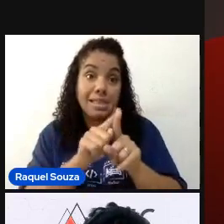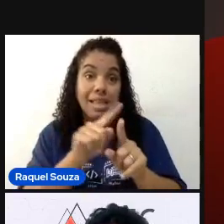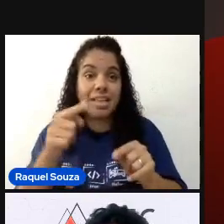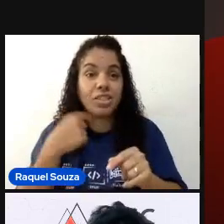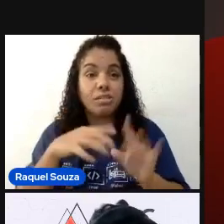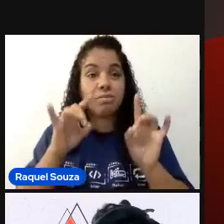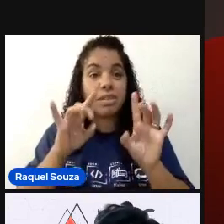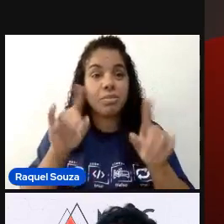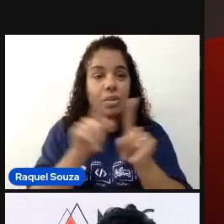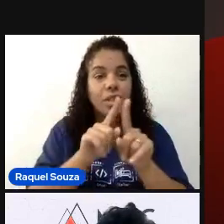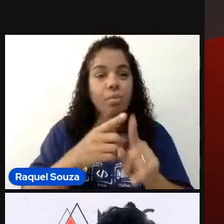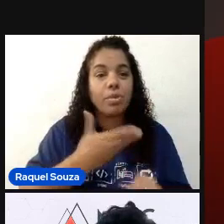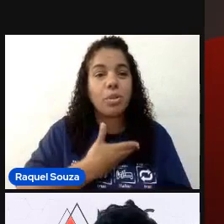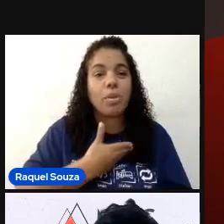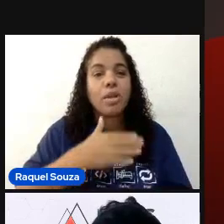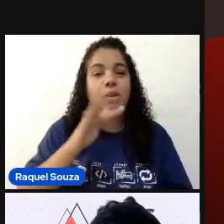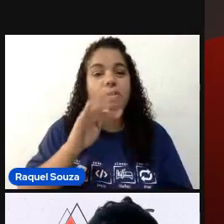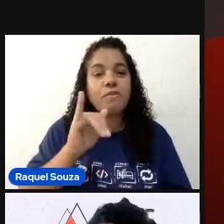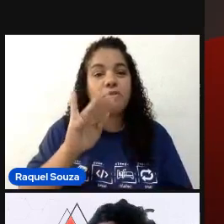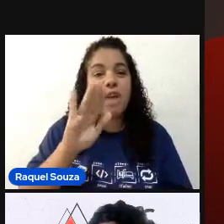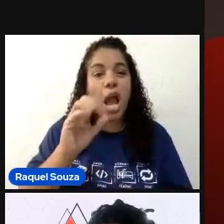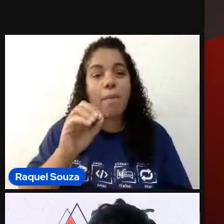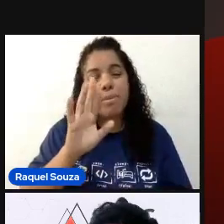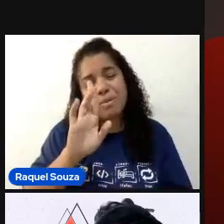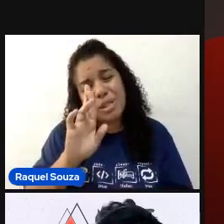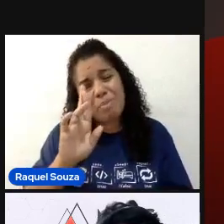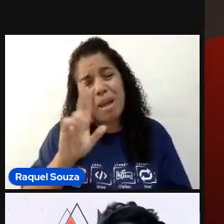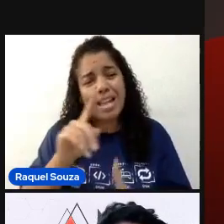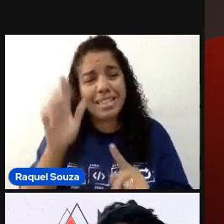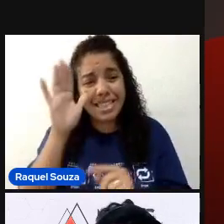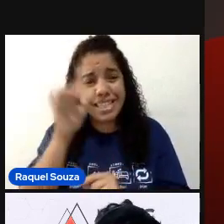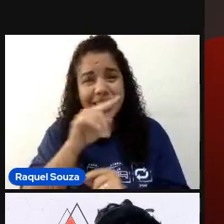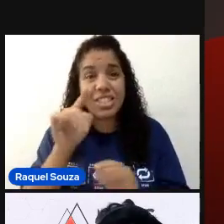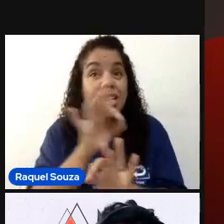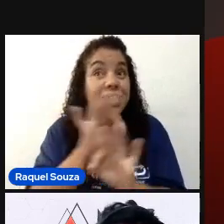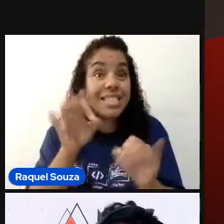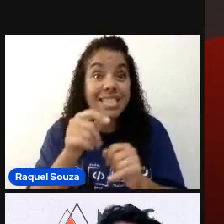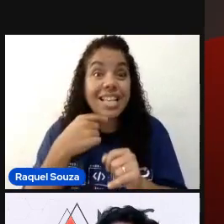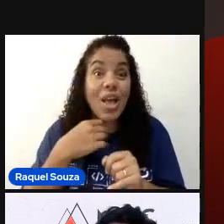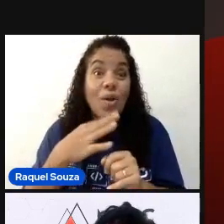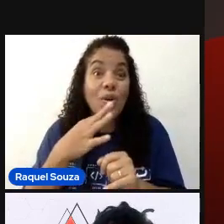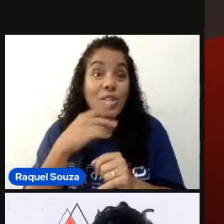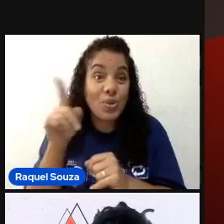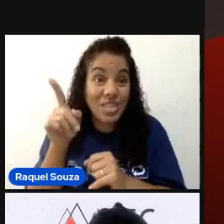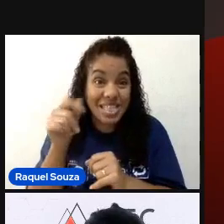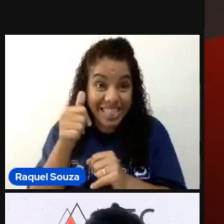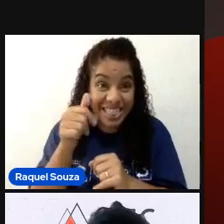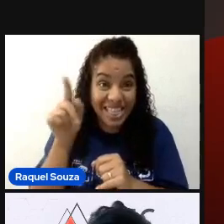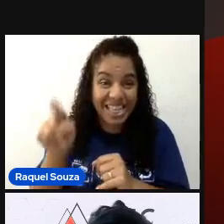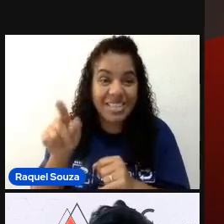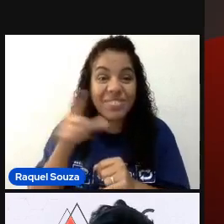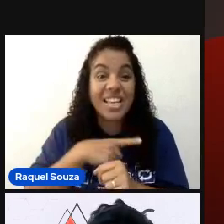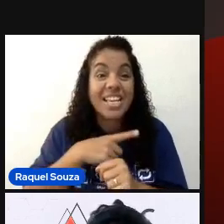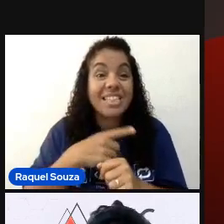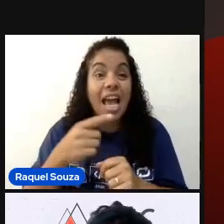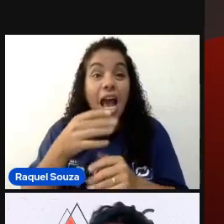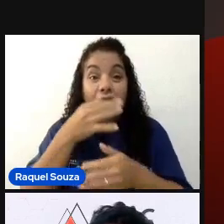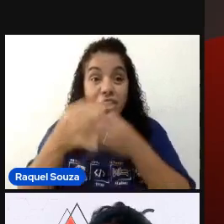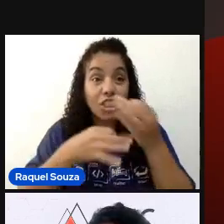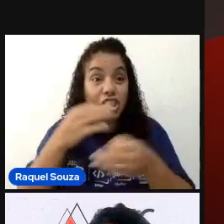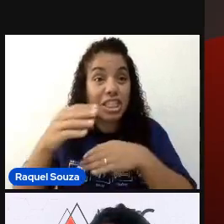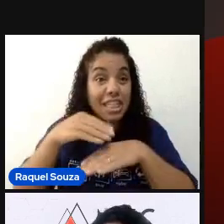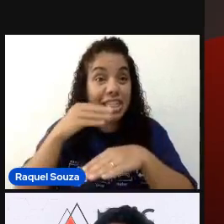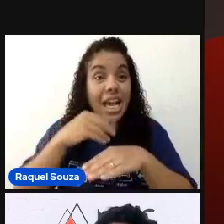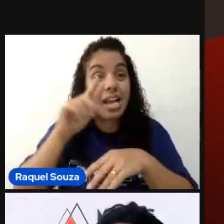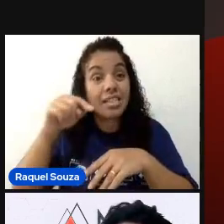Especialmente o meu amigo Fábio. Espero que ele esteja assistindo aí. O cara é sensacional. Quando eu conheci ele, ele estava me dando várias dicas. Daí,